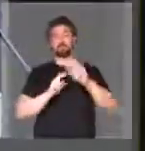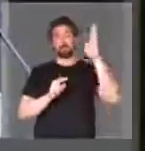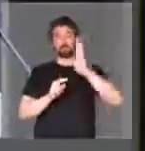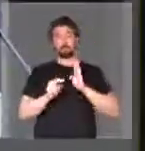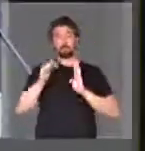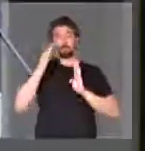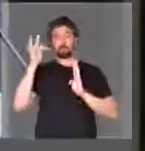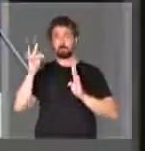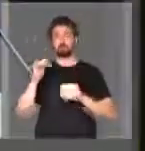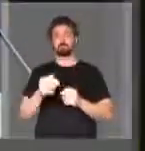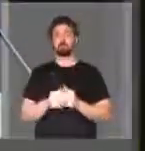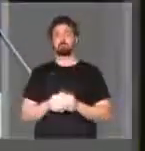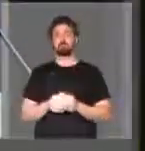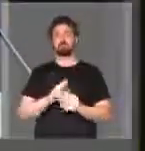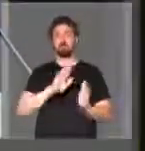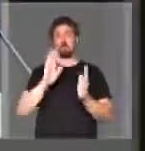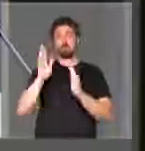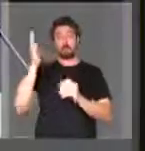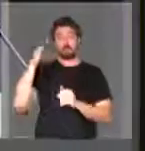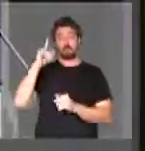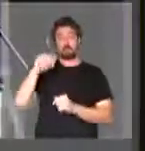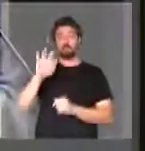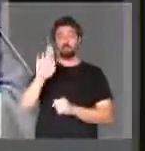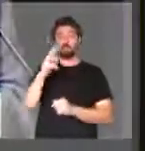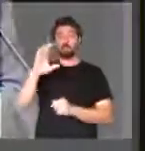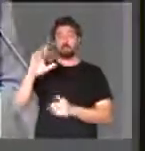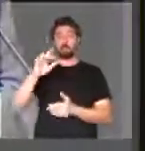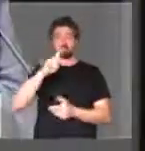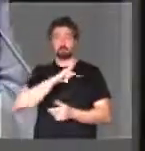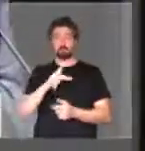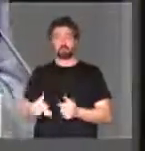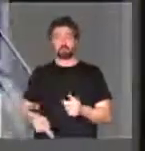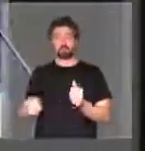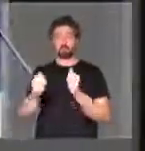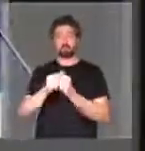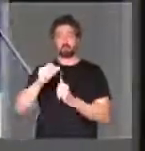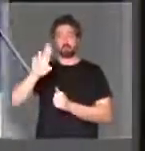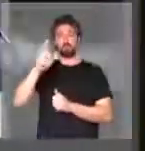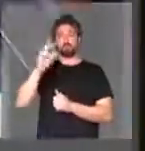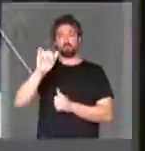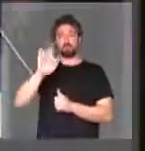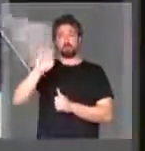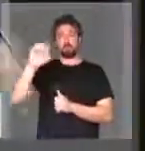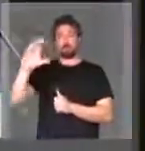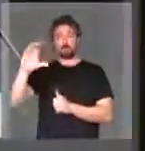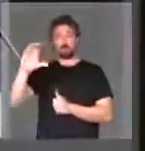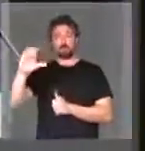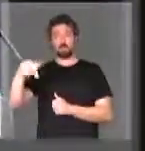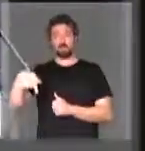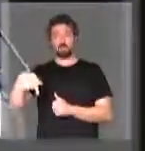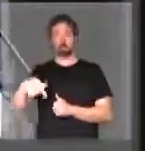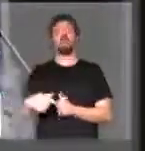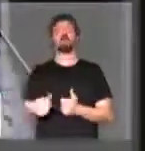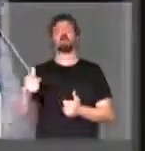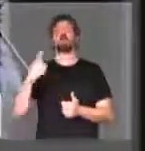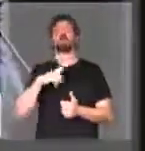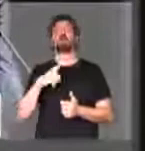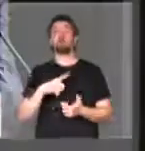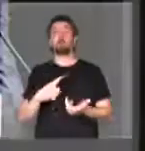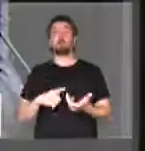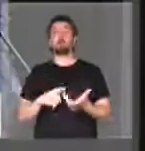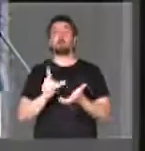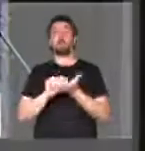França, pelo presidente Fernando Henrique Cardoso, com o presidente Jacques Chirac na época, foi previsto um